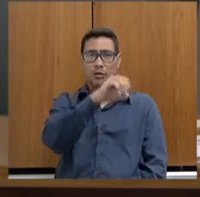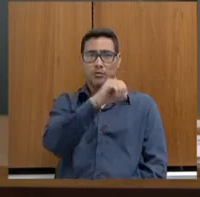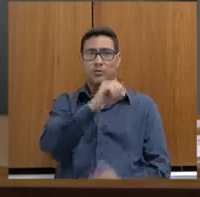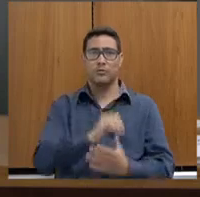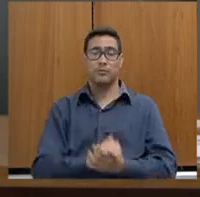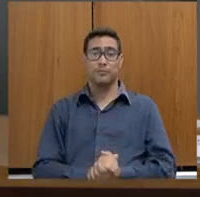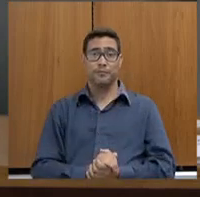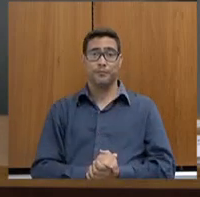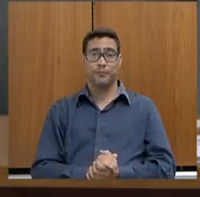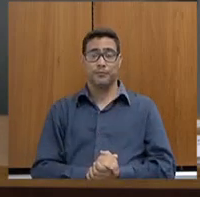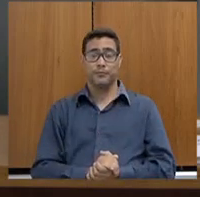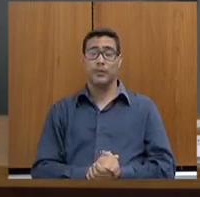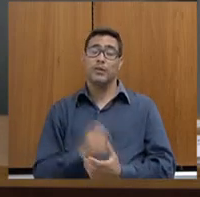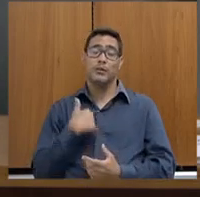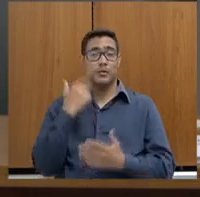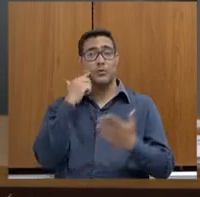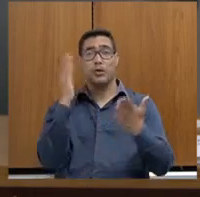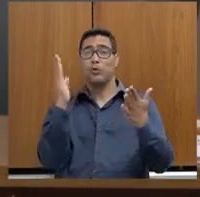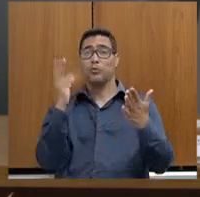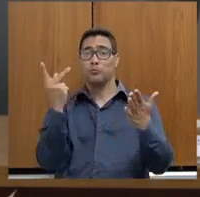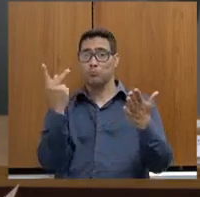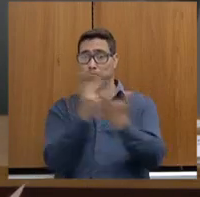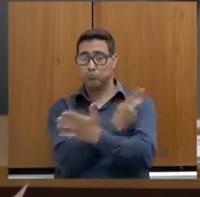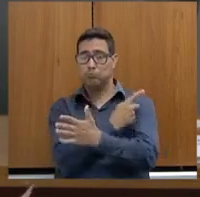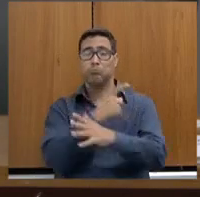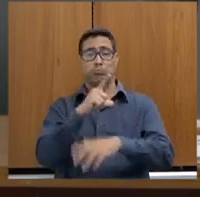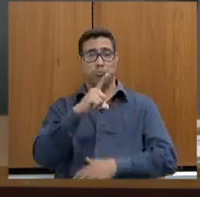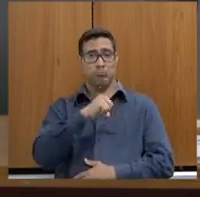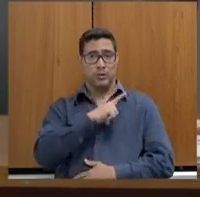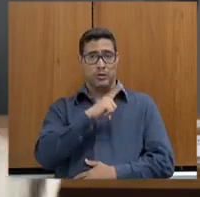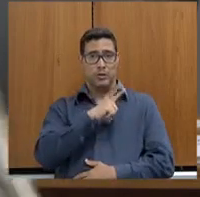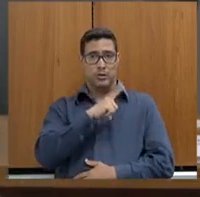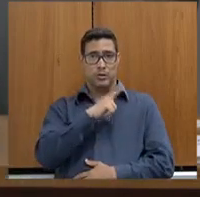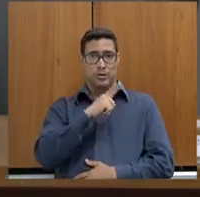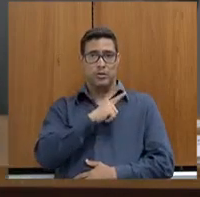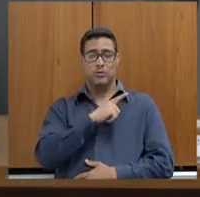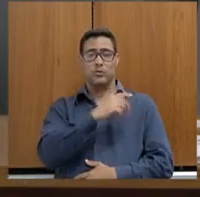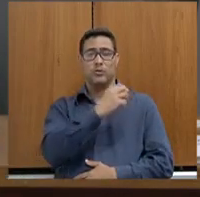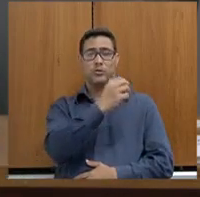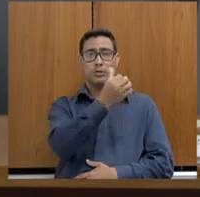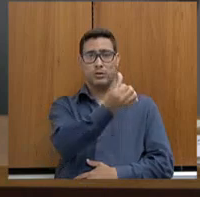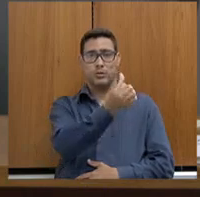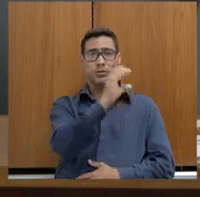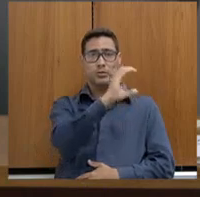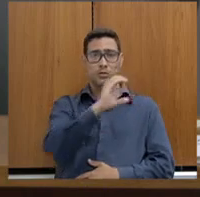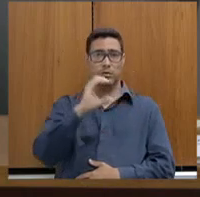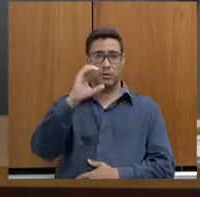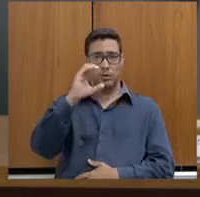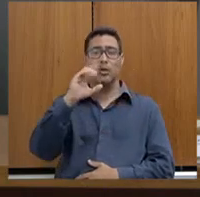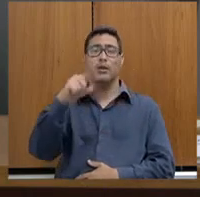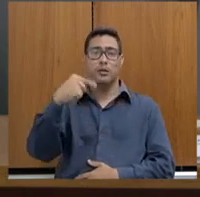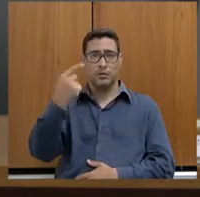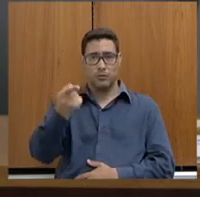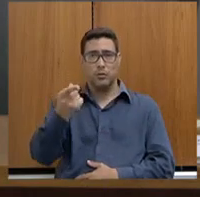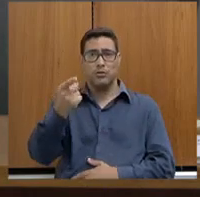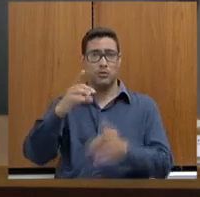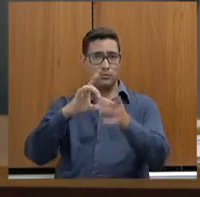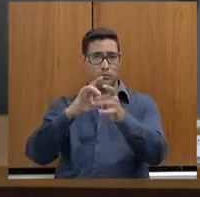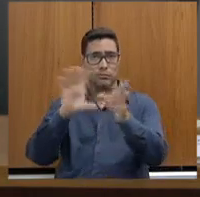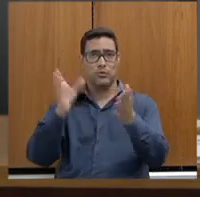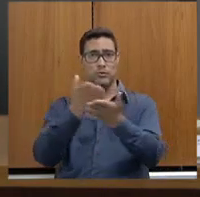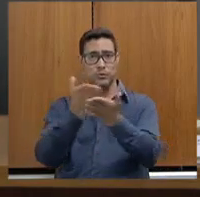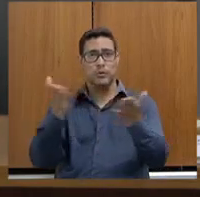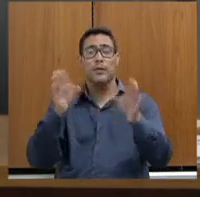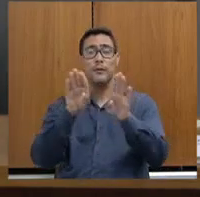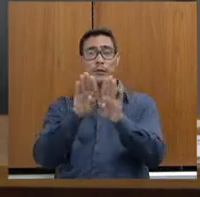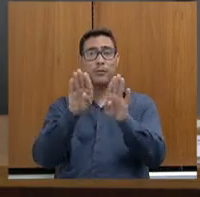Essas aqui são as chamadas que acontecem no nosso CICC, depois vai ficar à disposição de vocês. Pode passar. Nós